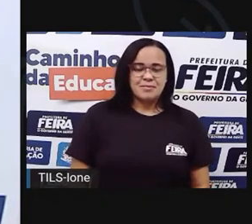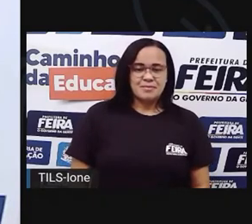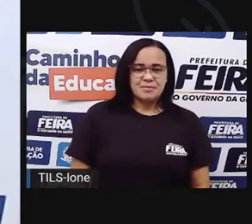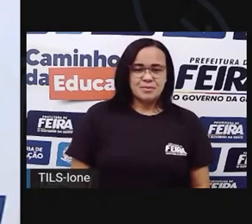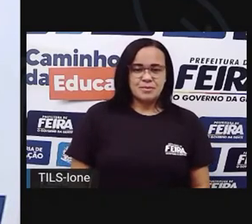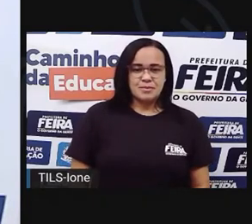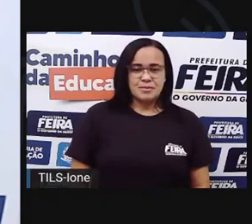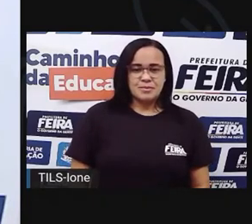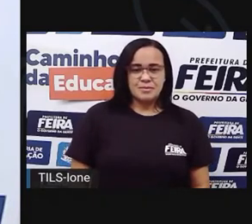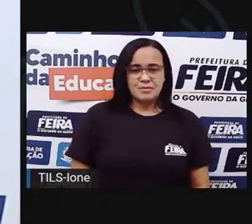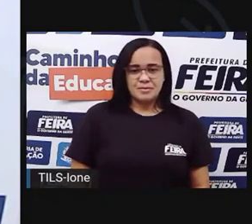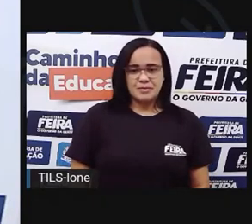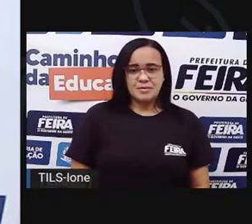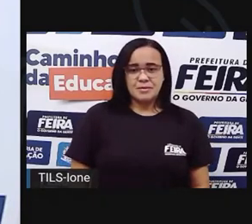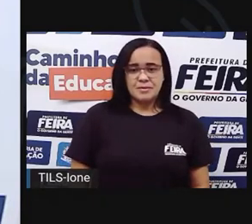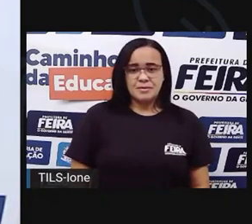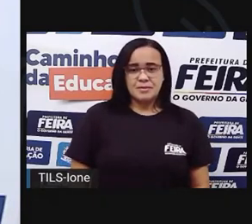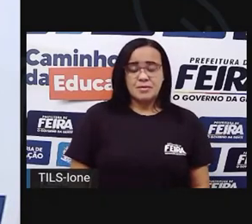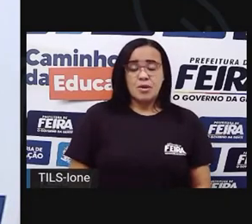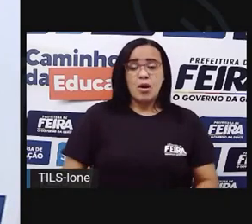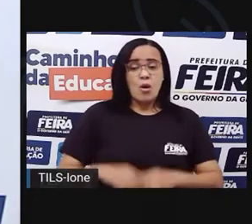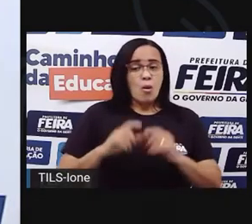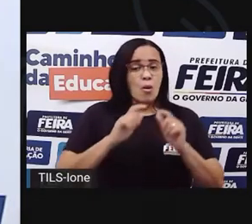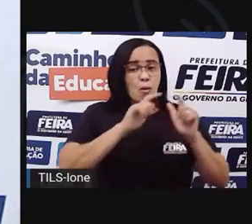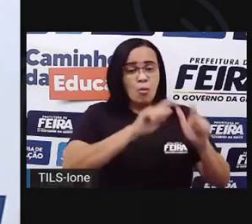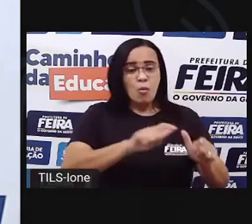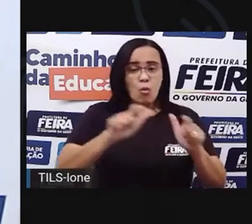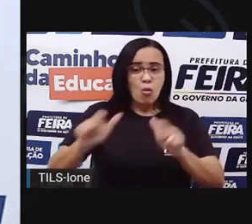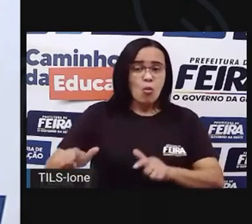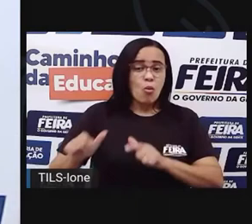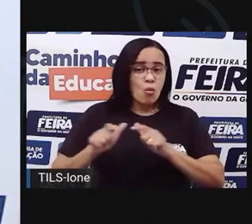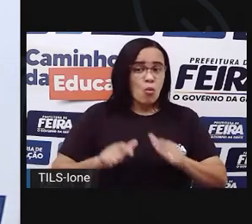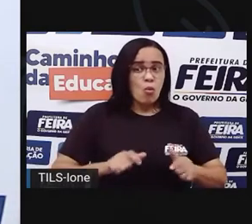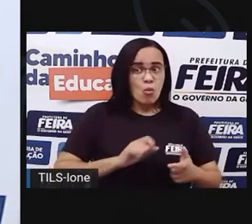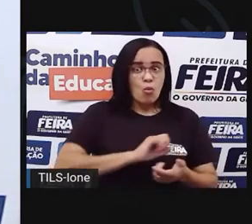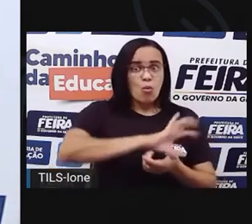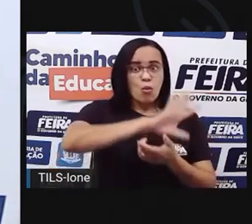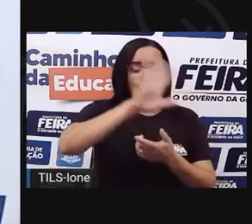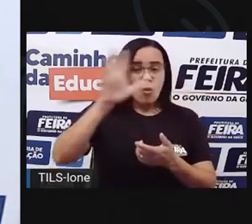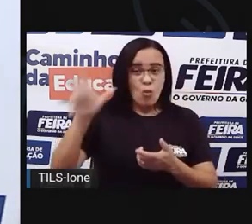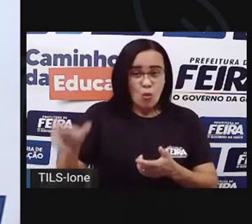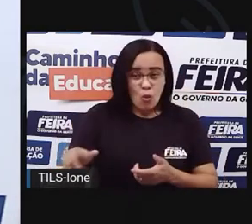Para mudar de continente, rapidinho, só de avião.